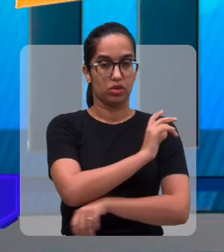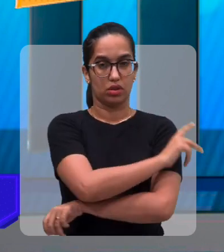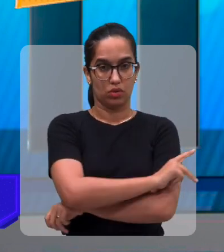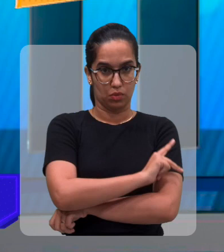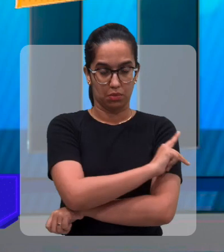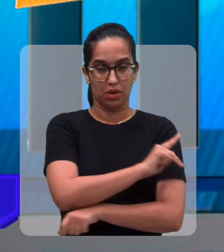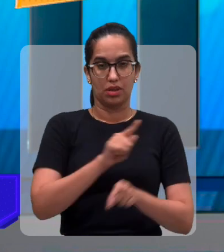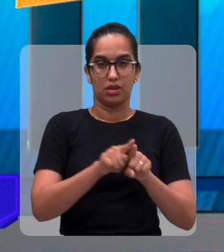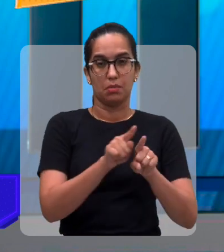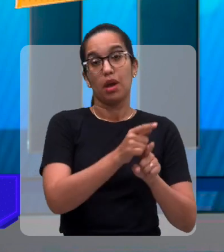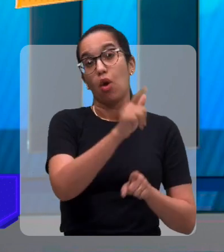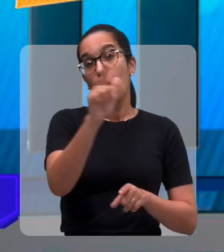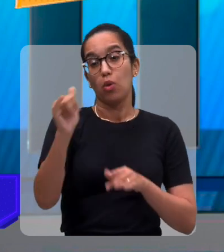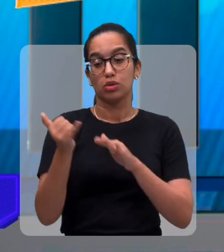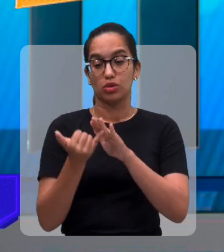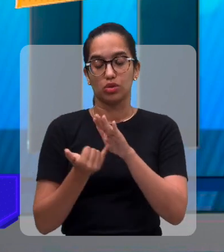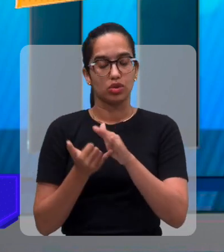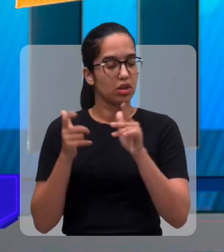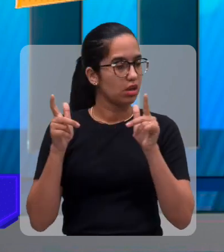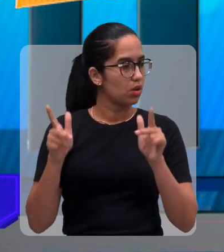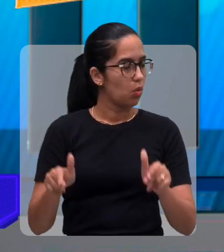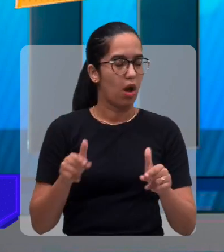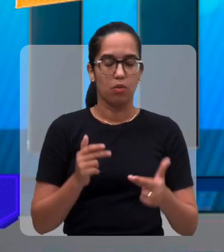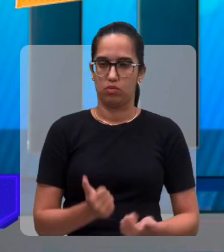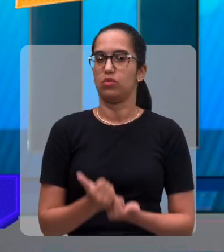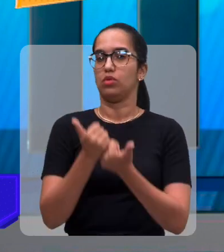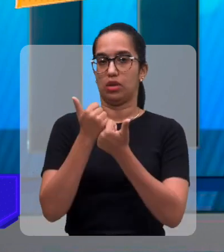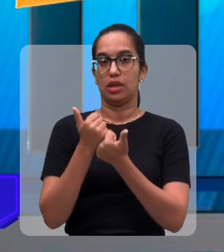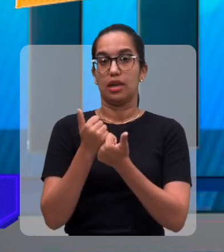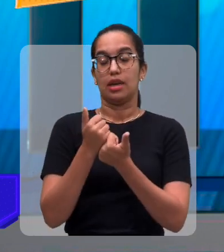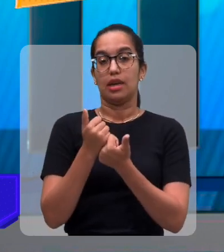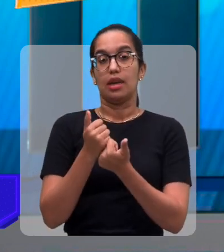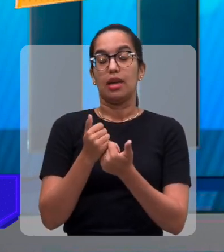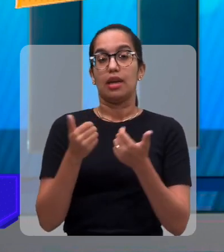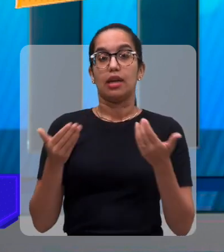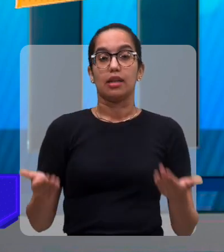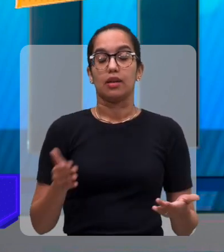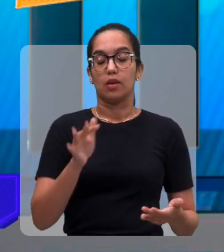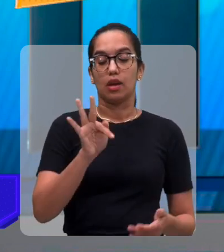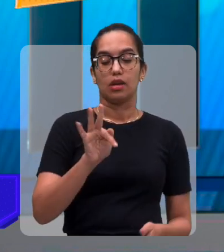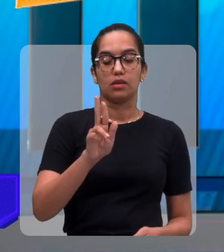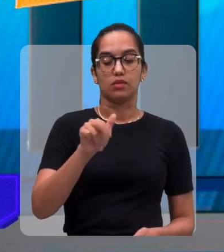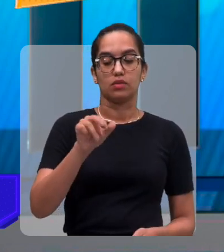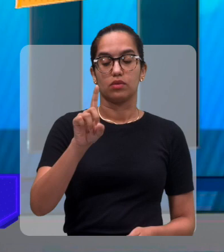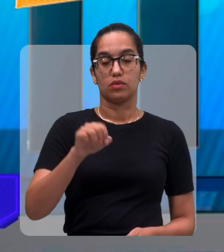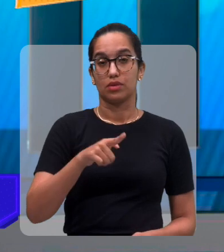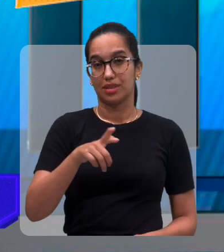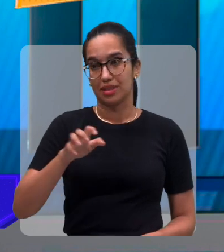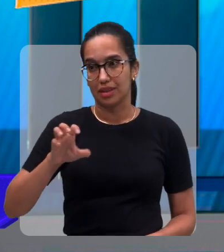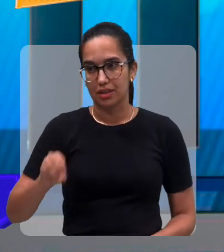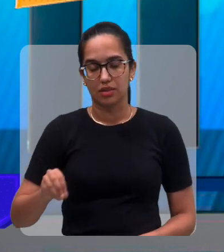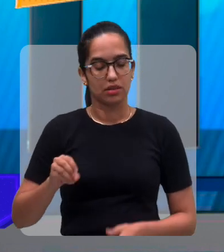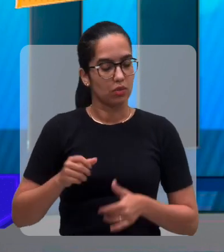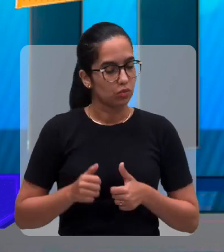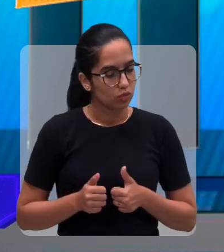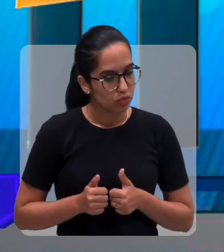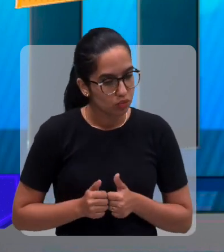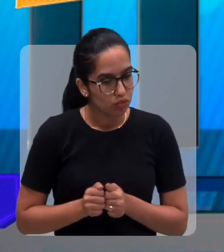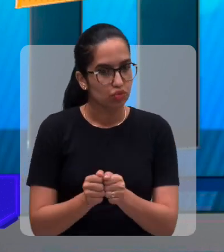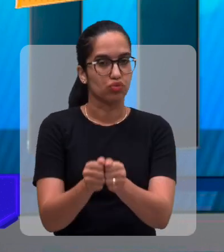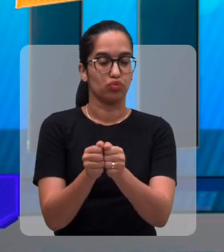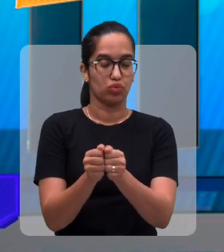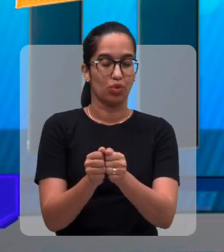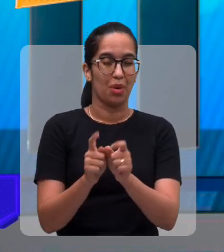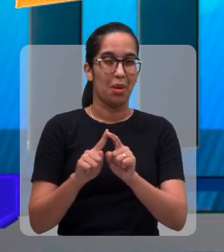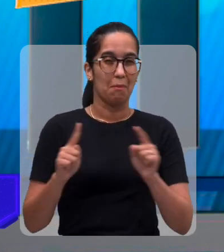temos outras instituições que também apoiam isso. E a Fundação vai junto nesse apoio. Agora, qual é